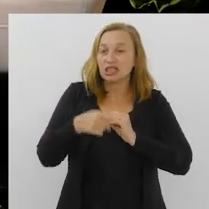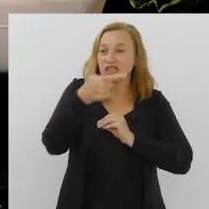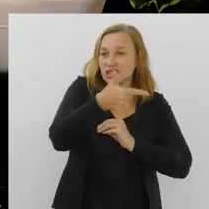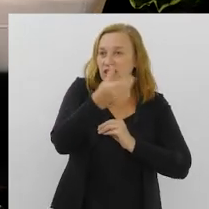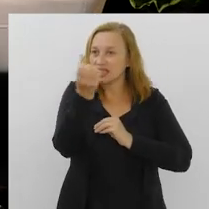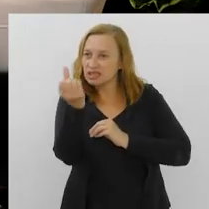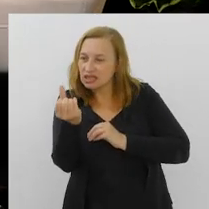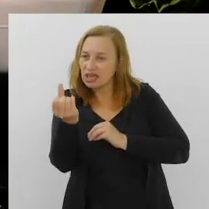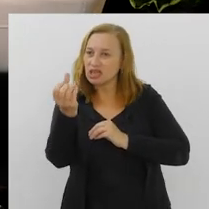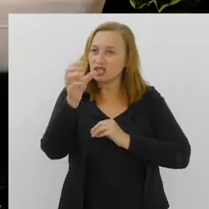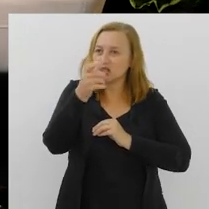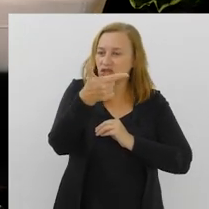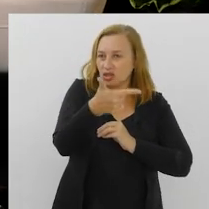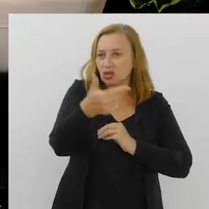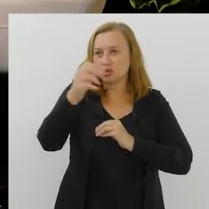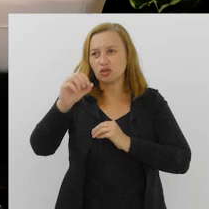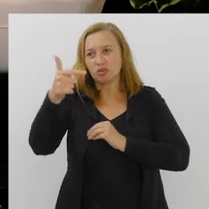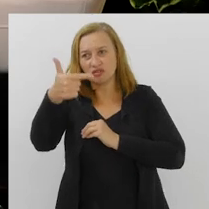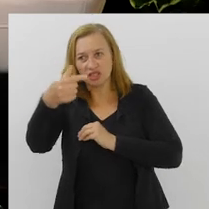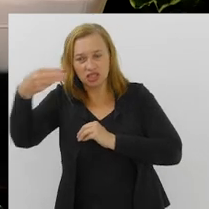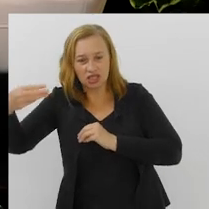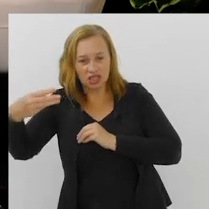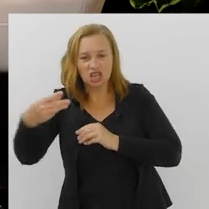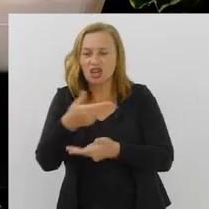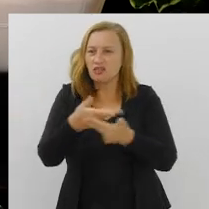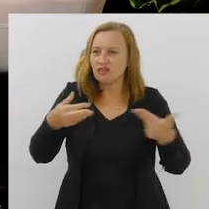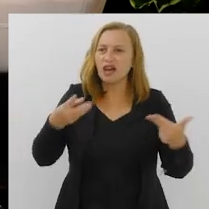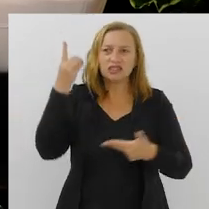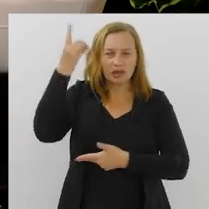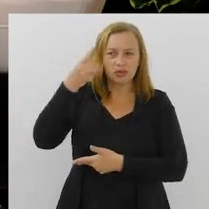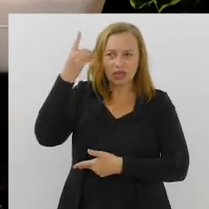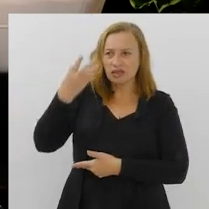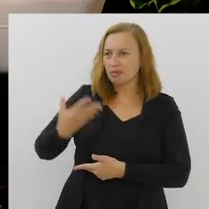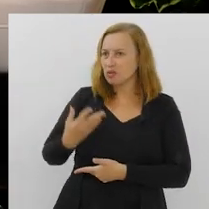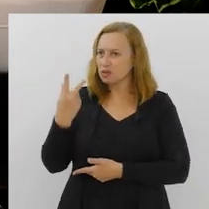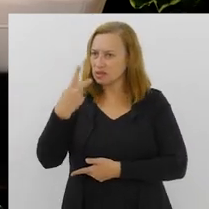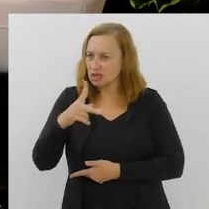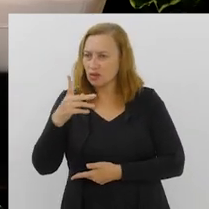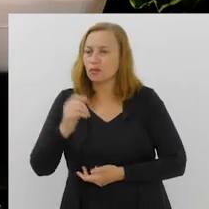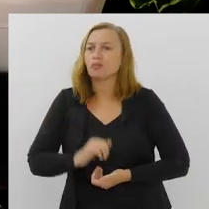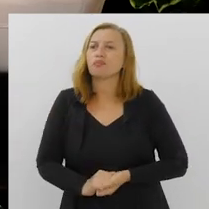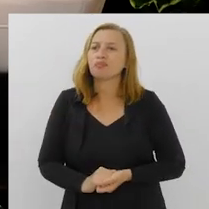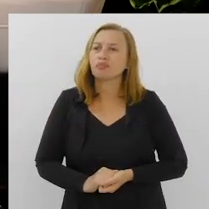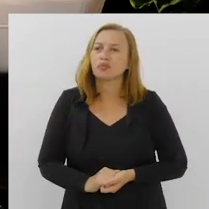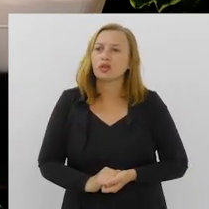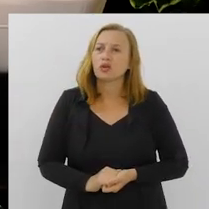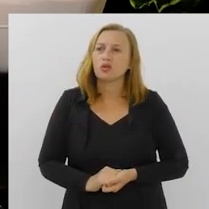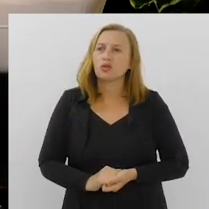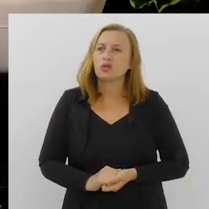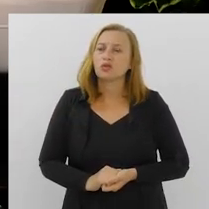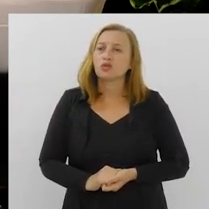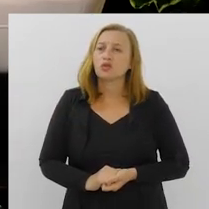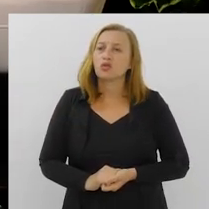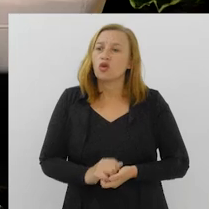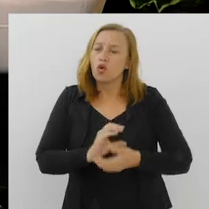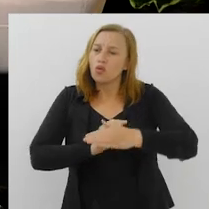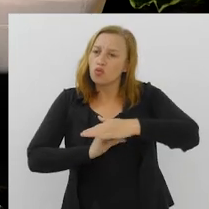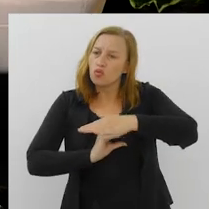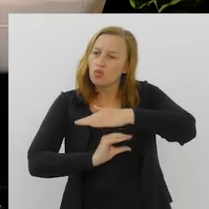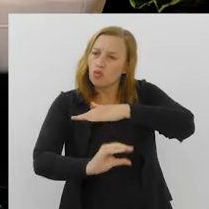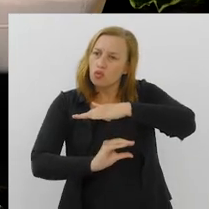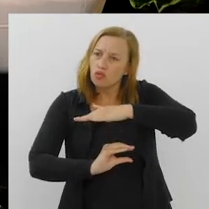complementar 16-2023, de autoria de vários colegas seus, deputados, que institui o Fundo